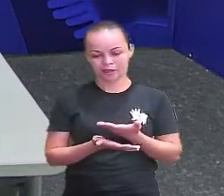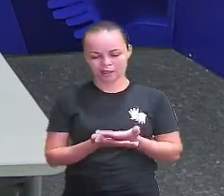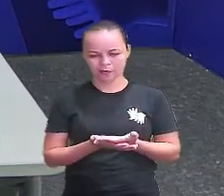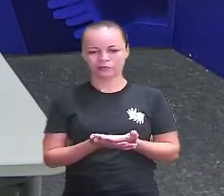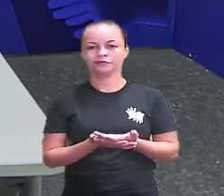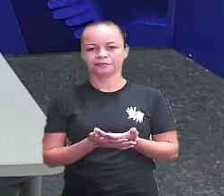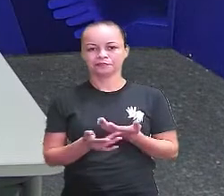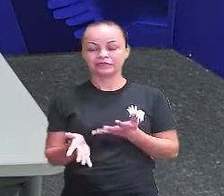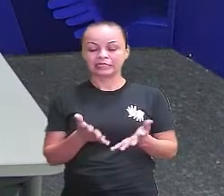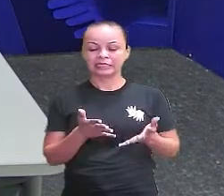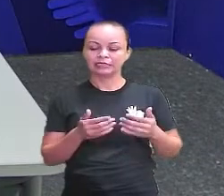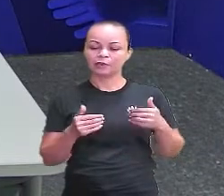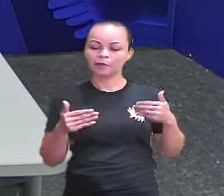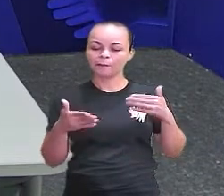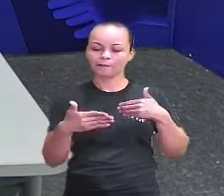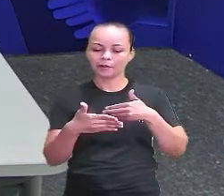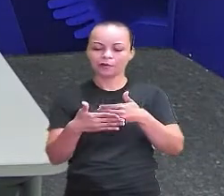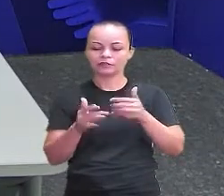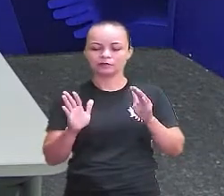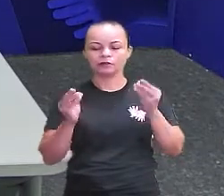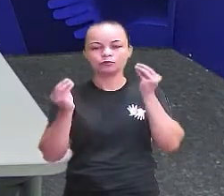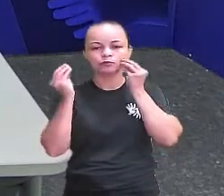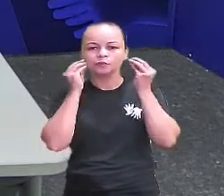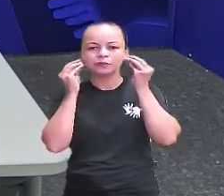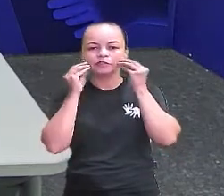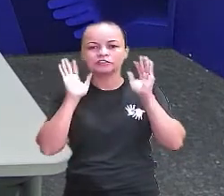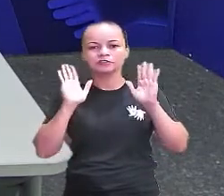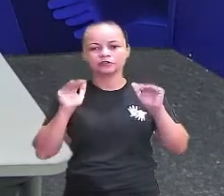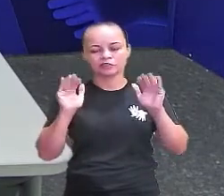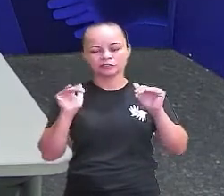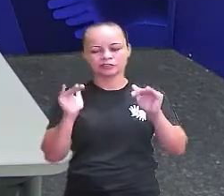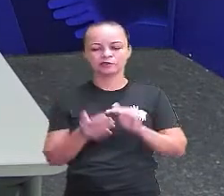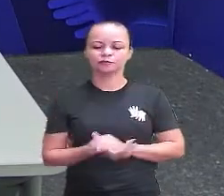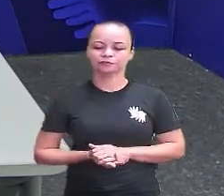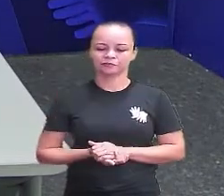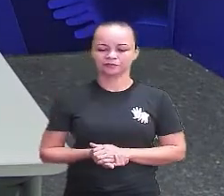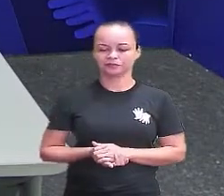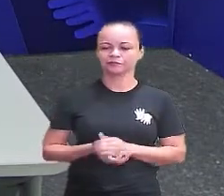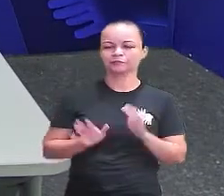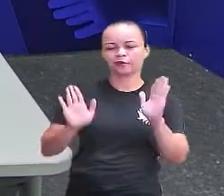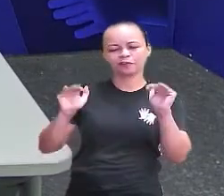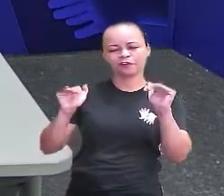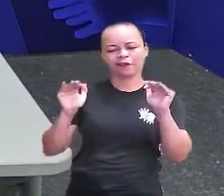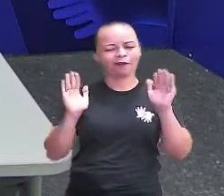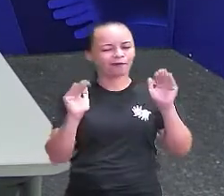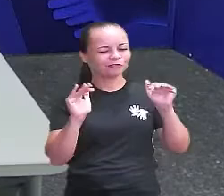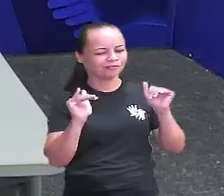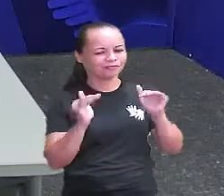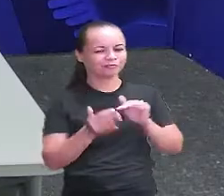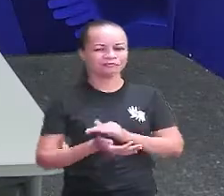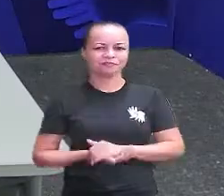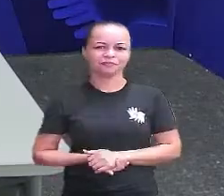por aqui. E até uma próxima, tá bom? Um beijão e tchau. Tchau, pessoal. Tchau.